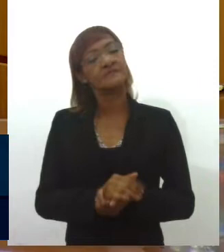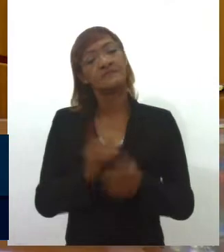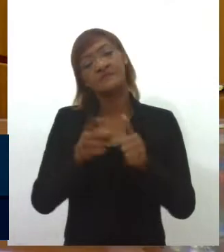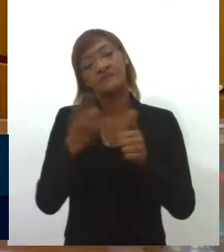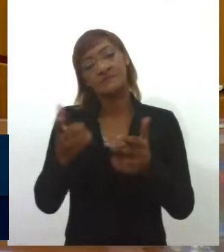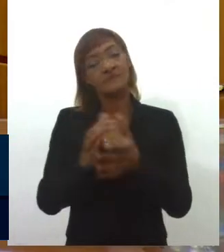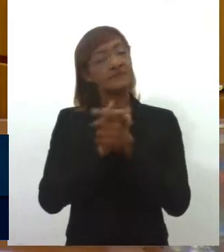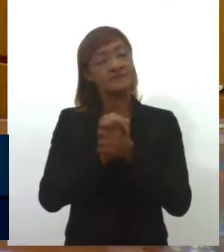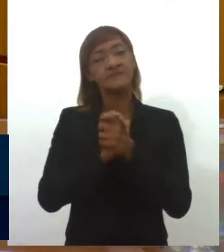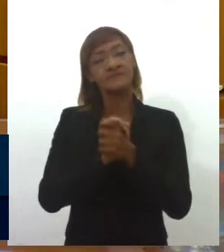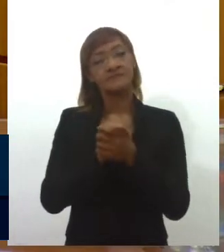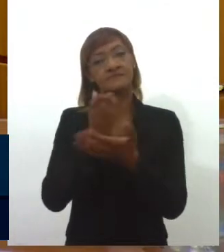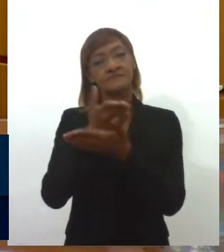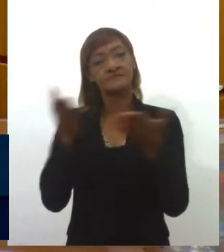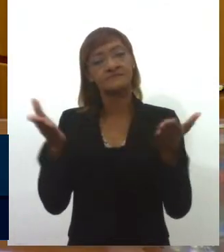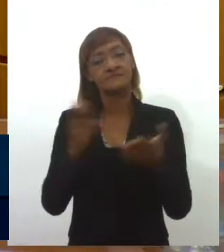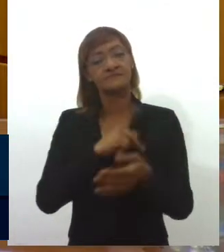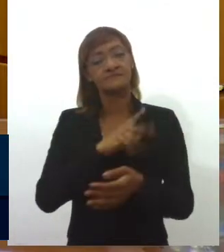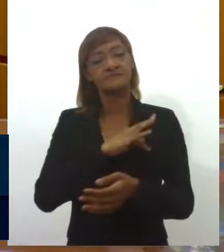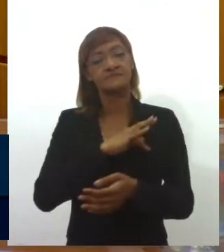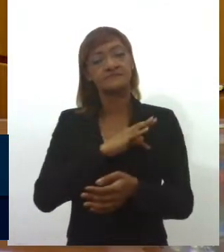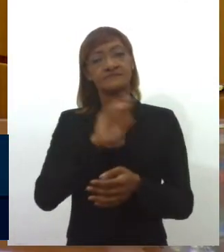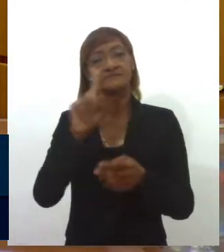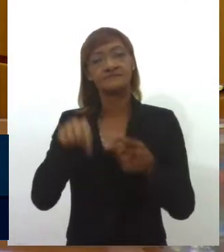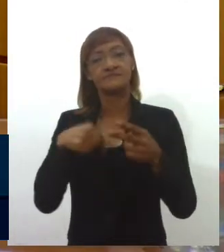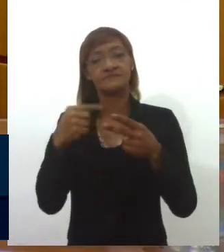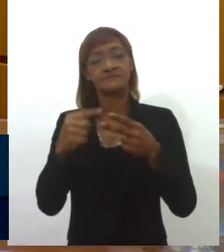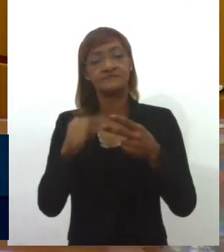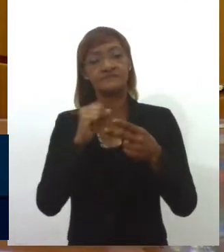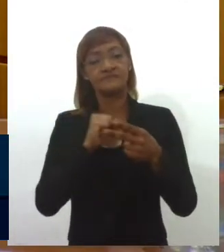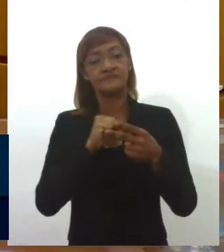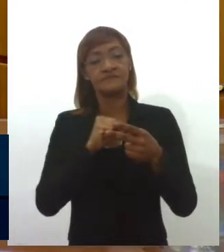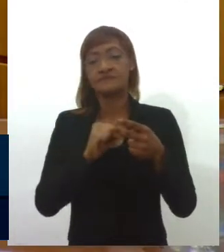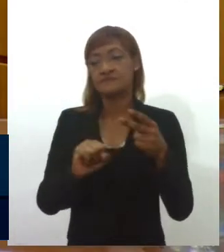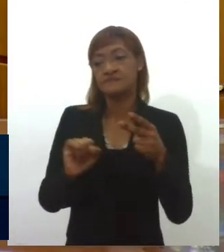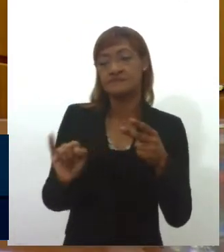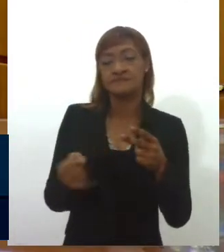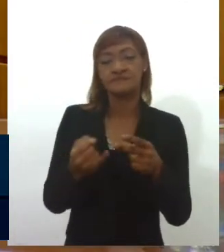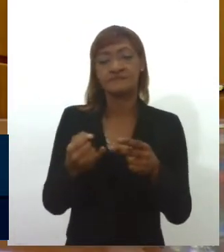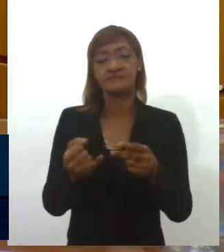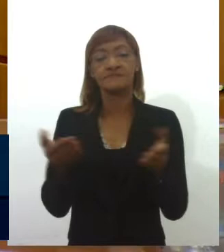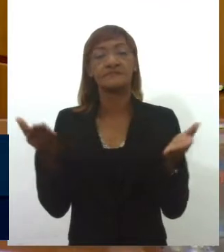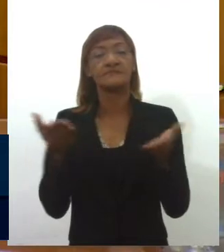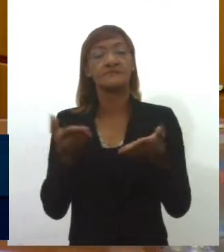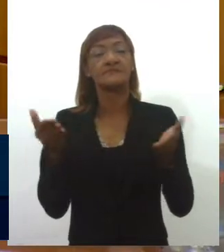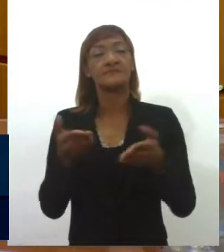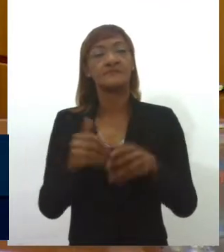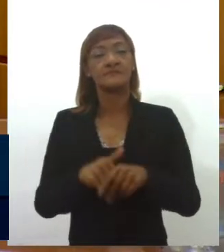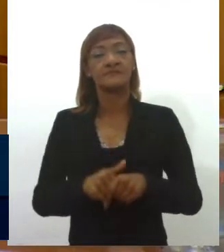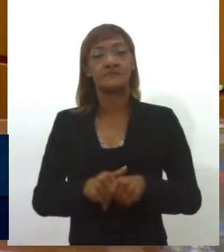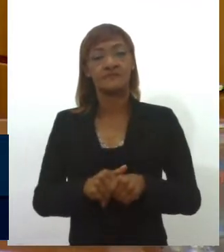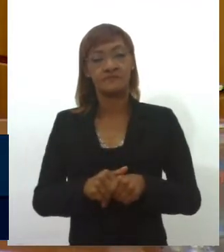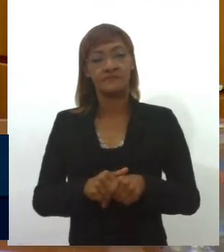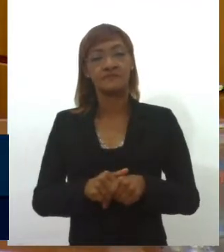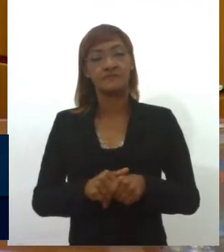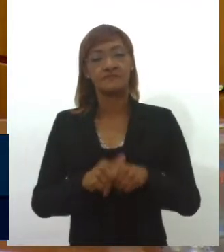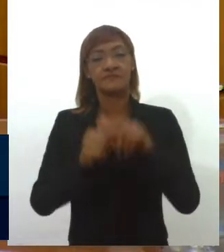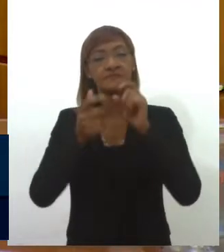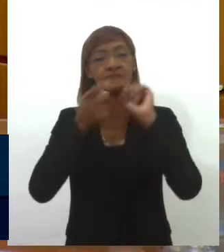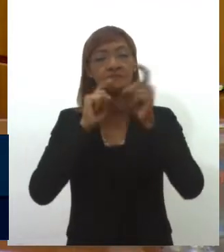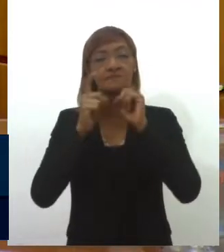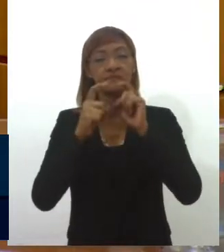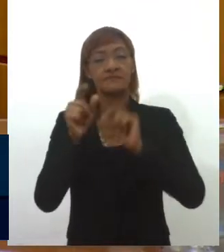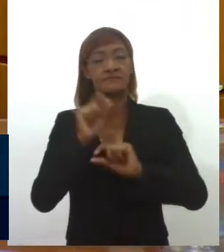parabenizando todos os petistas. Depois, eu quero também aproveitar essa oportunidade de falar num pequeno expediente